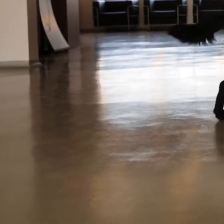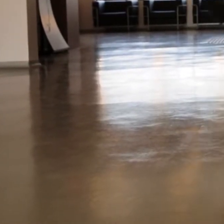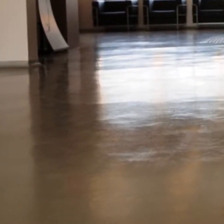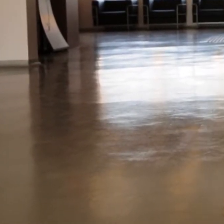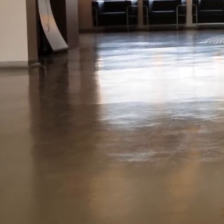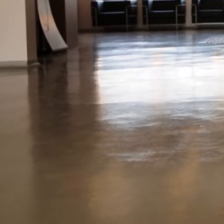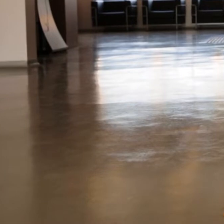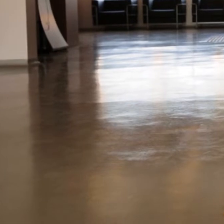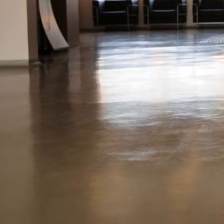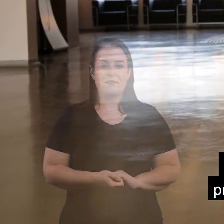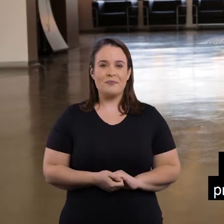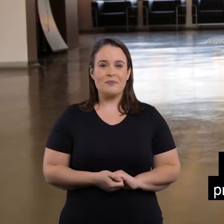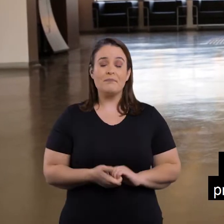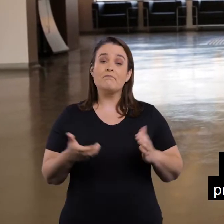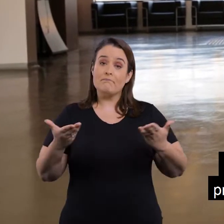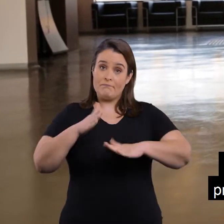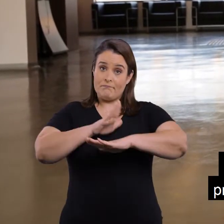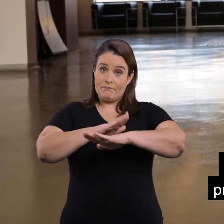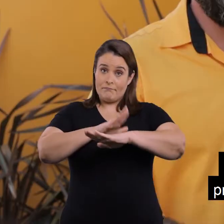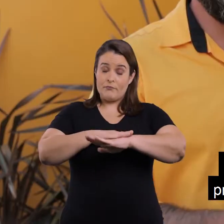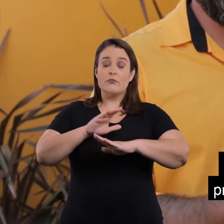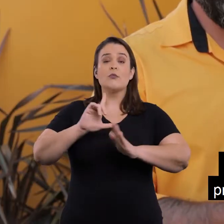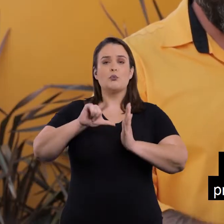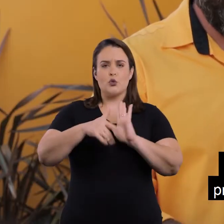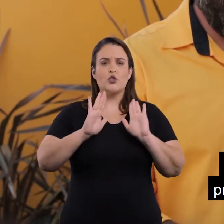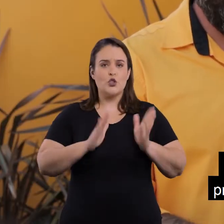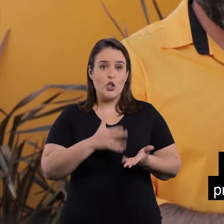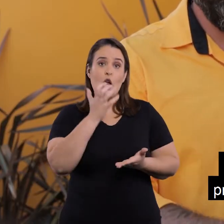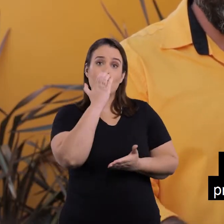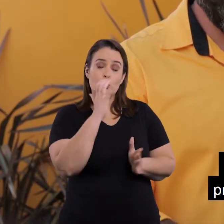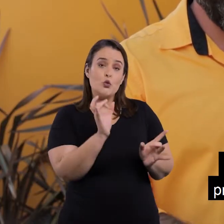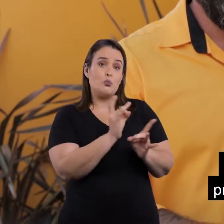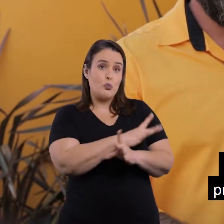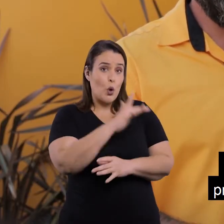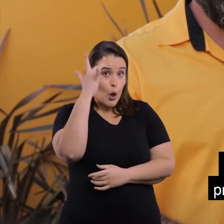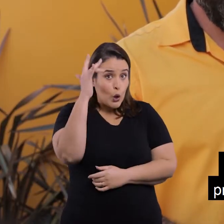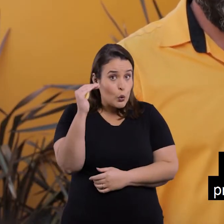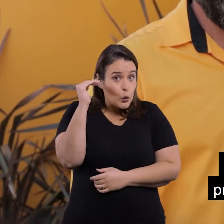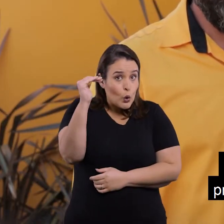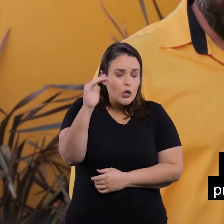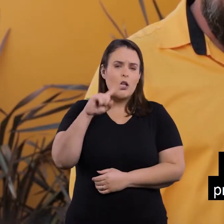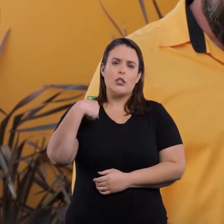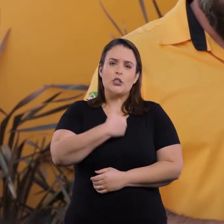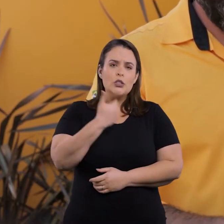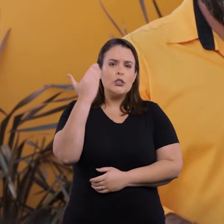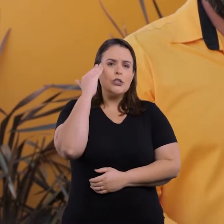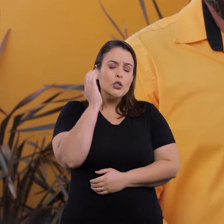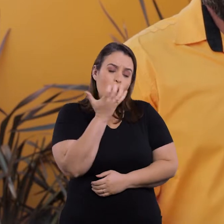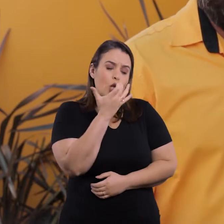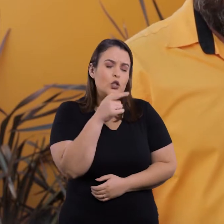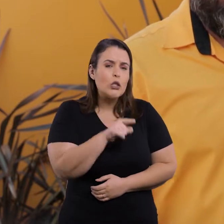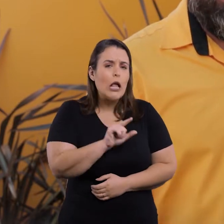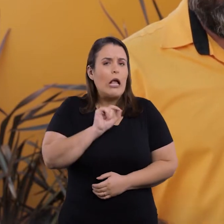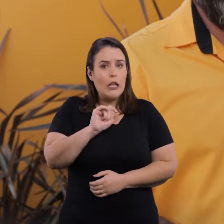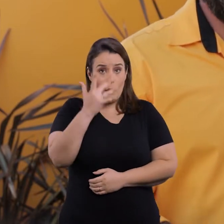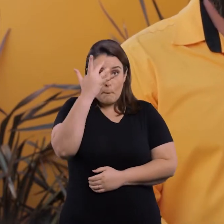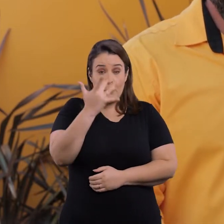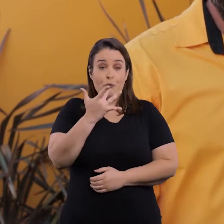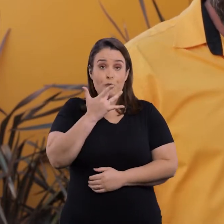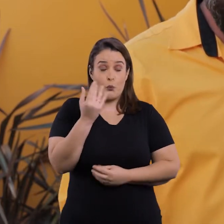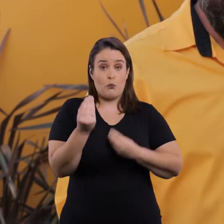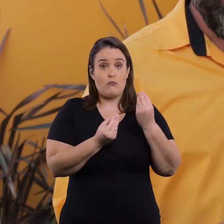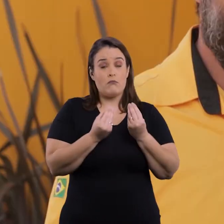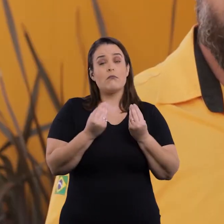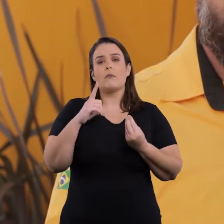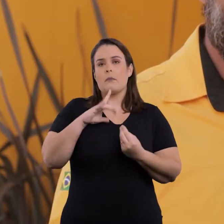de uma escada. É nesse momento, depois do cachorro pronto, adulto, que a gente vai entender quem é esse cachorro, qual o